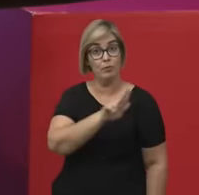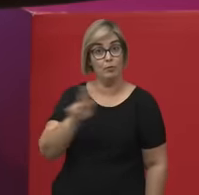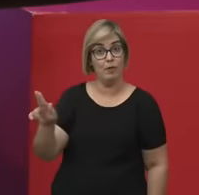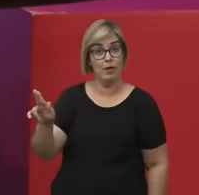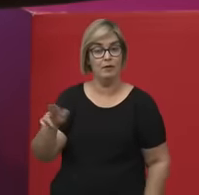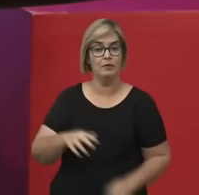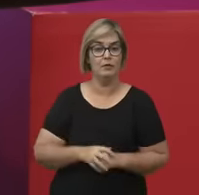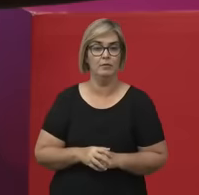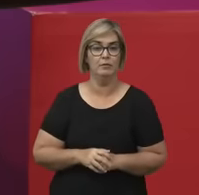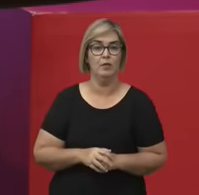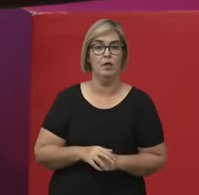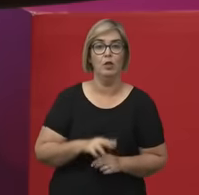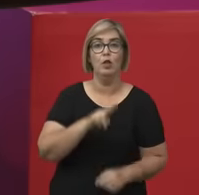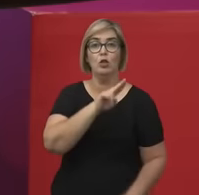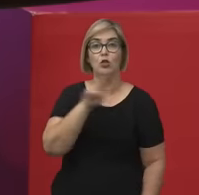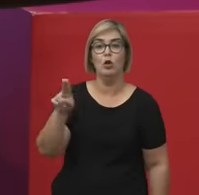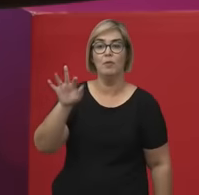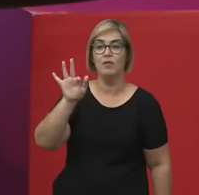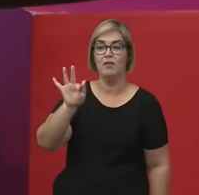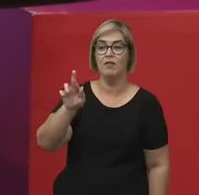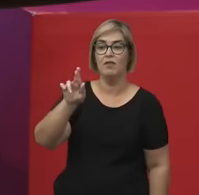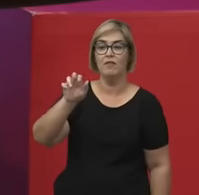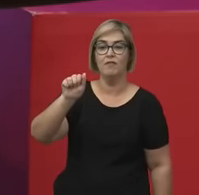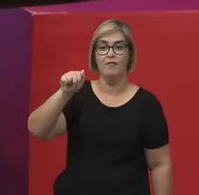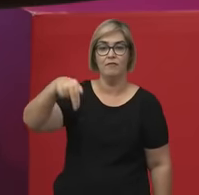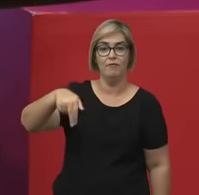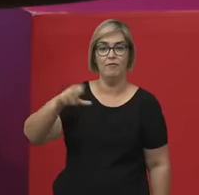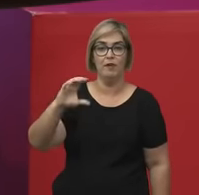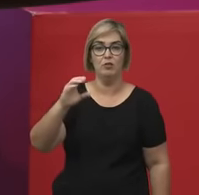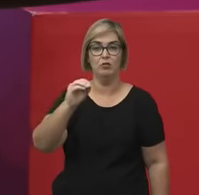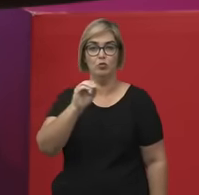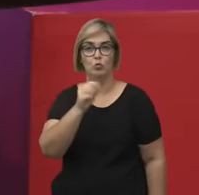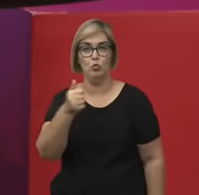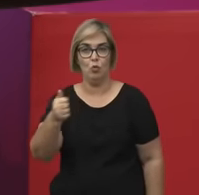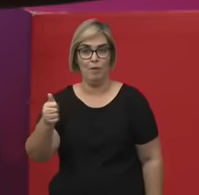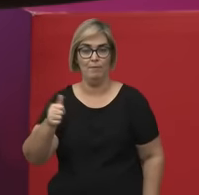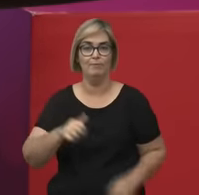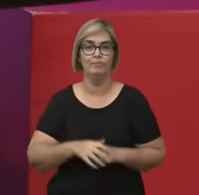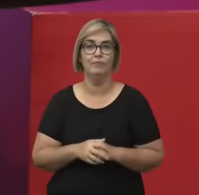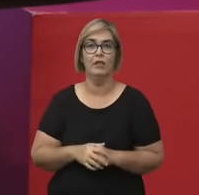Poulain de Labar, que, em 1673, publica uma obra chamada